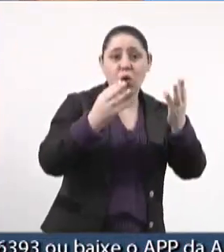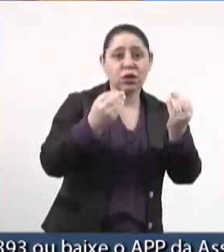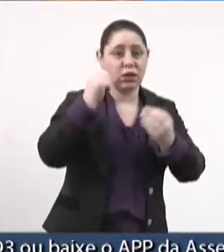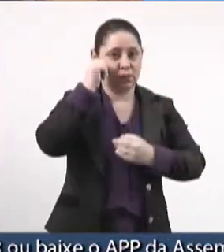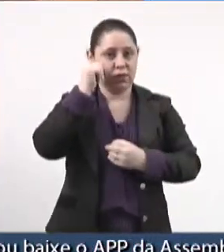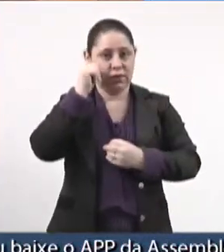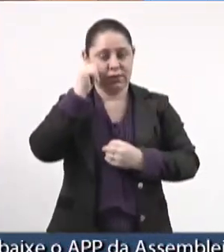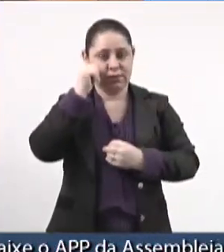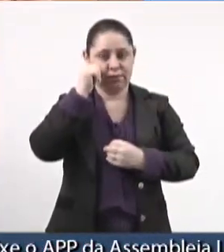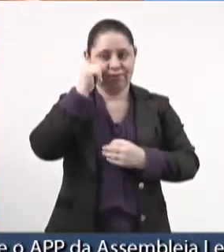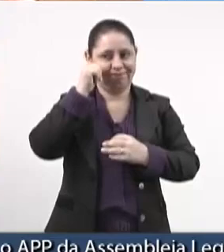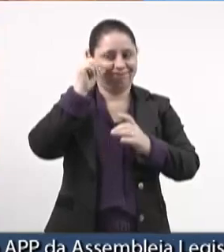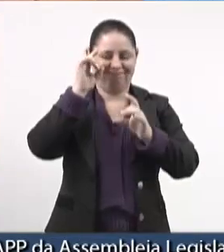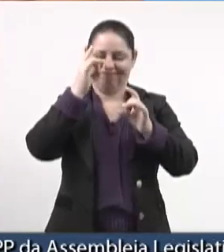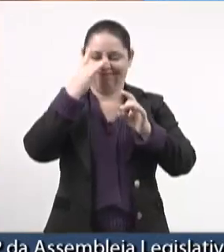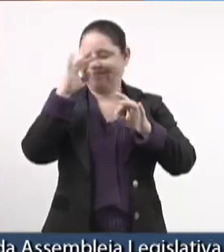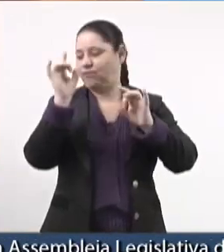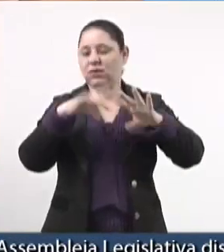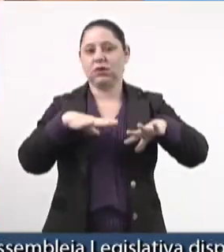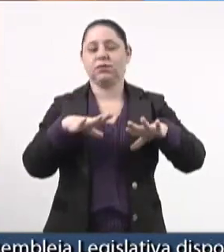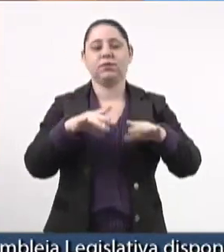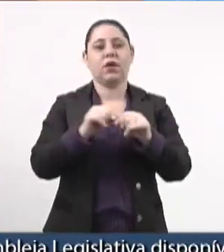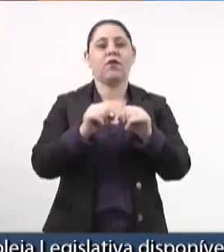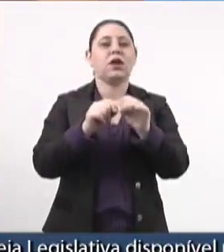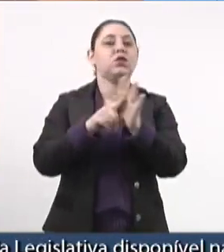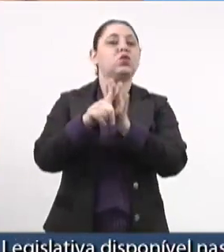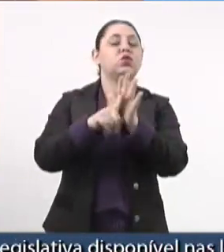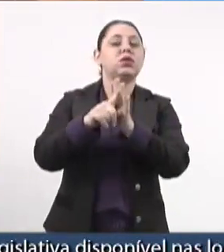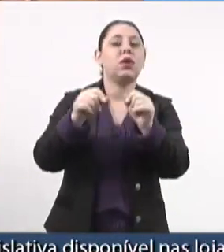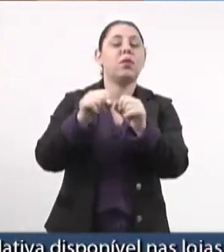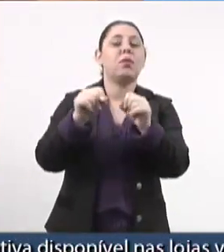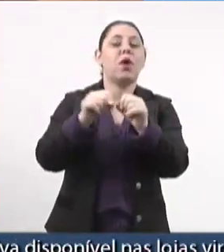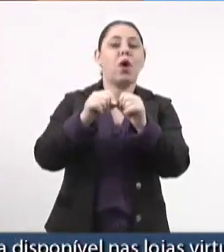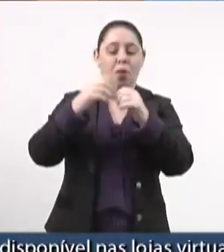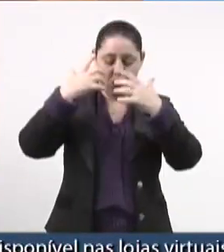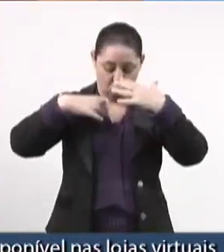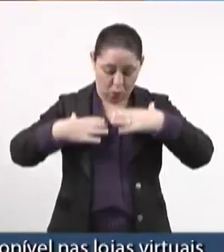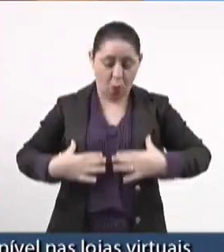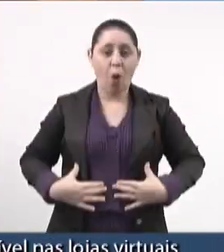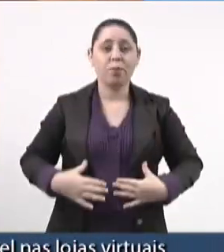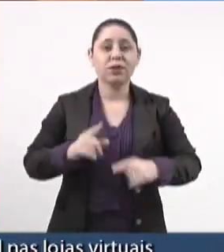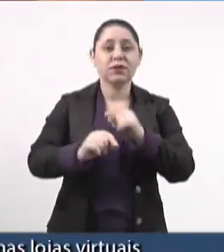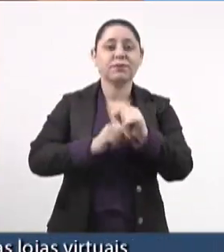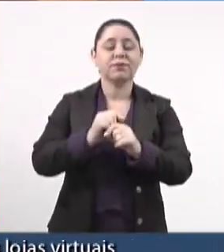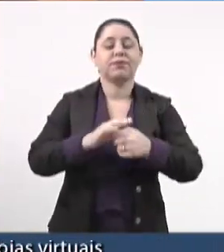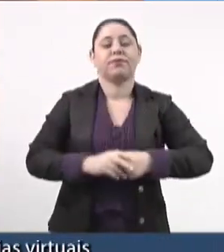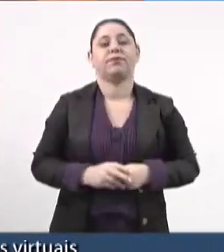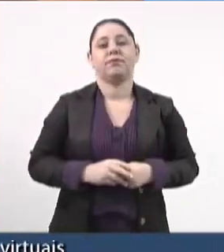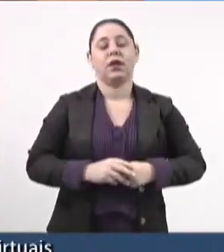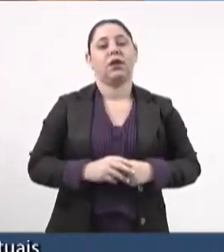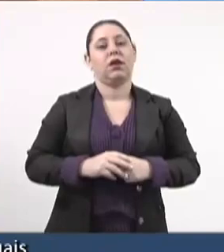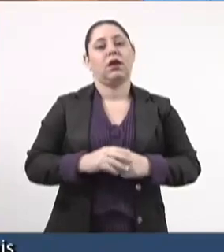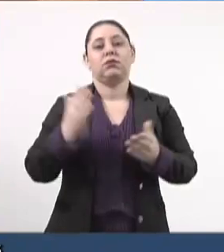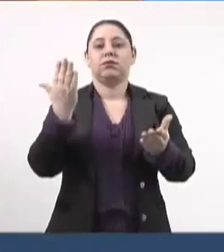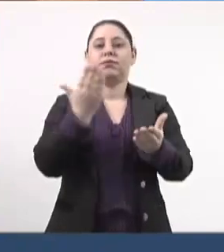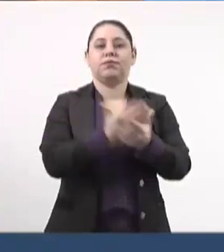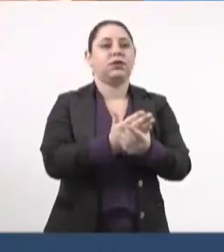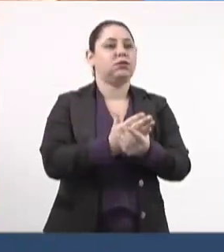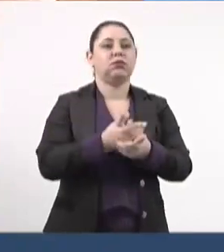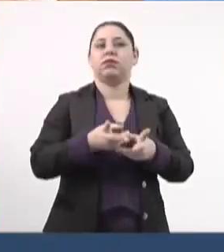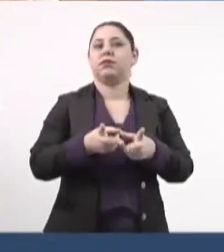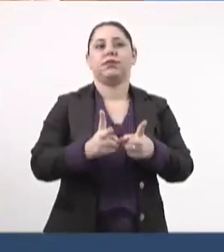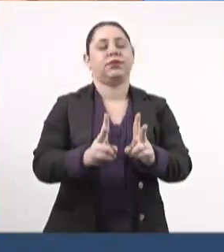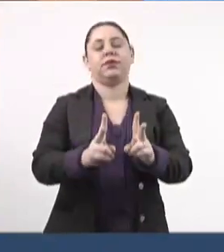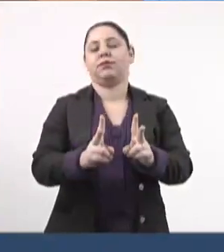mulheres desistiam de fazer o exame de corpo de delito e o inquérito, na verdade, não